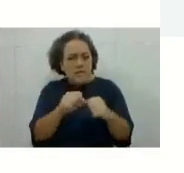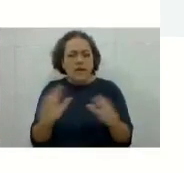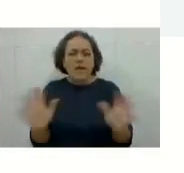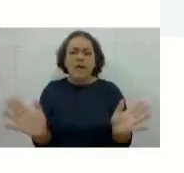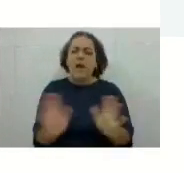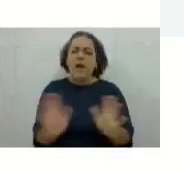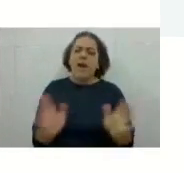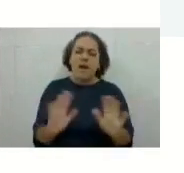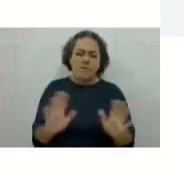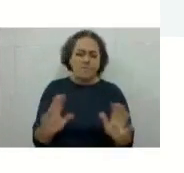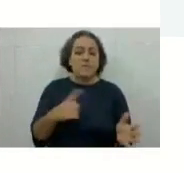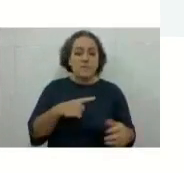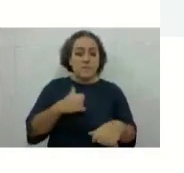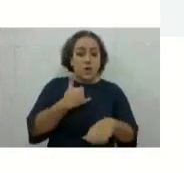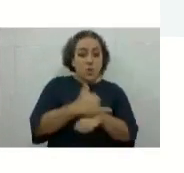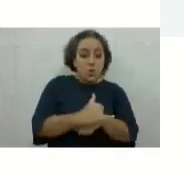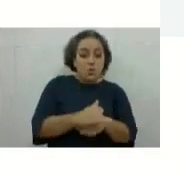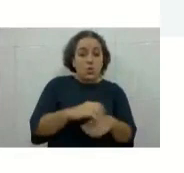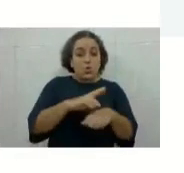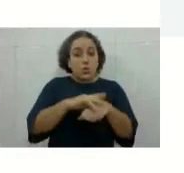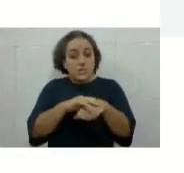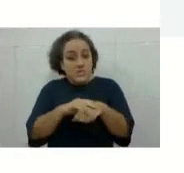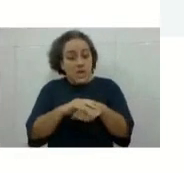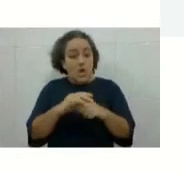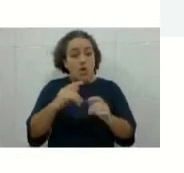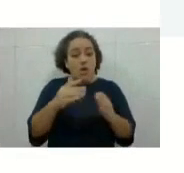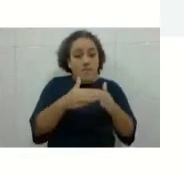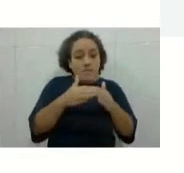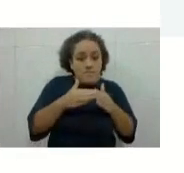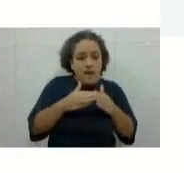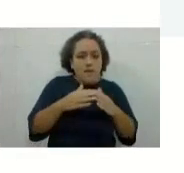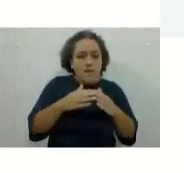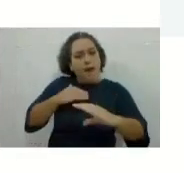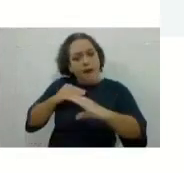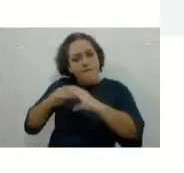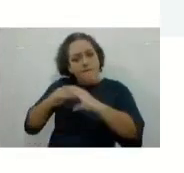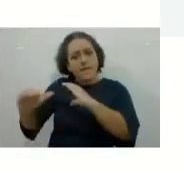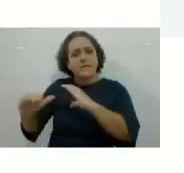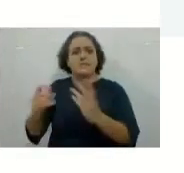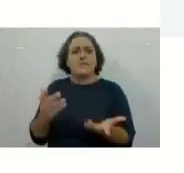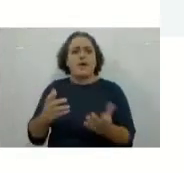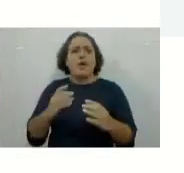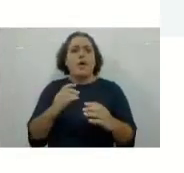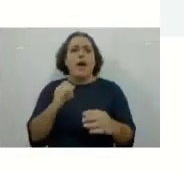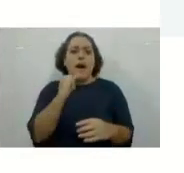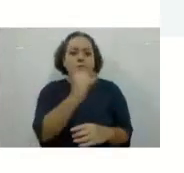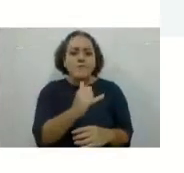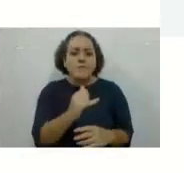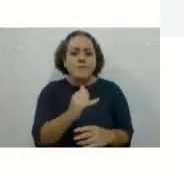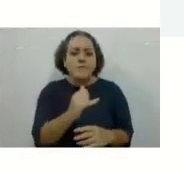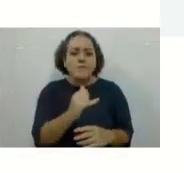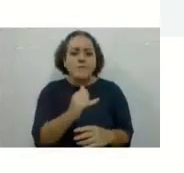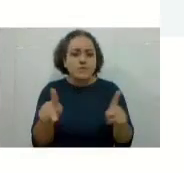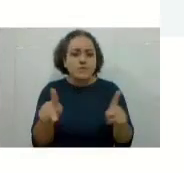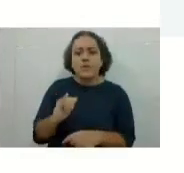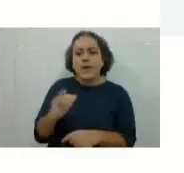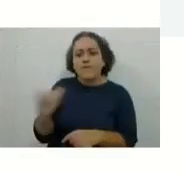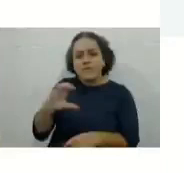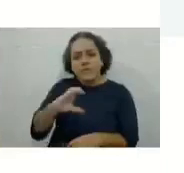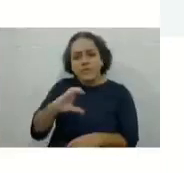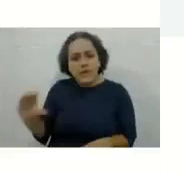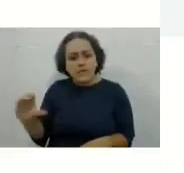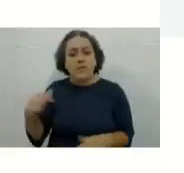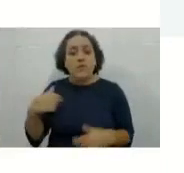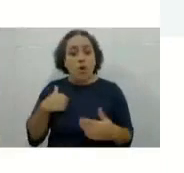atestado? Manda um e-mail, comunica, professora, estou de atestado, vai de tal dia até tal dia e hoje eu perdi a